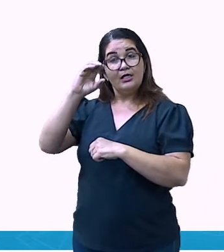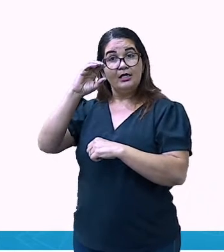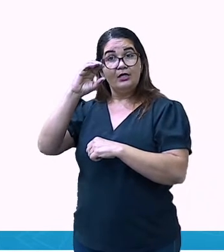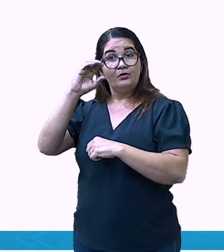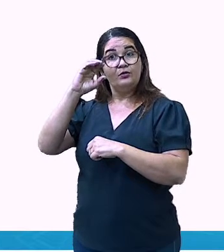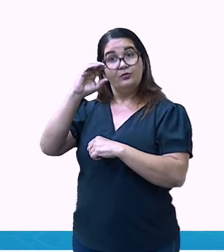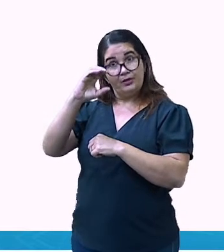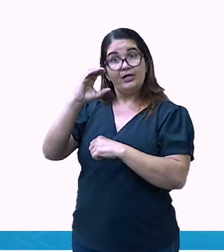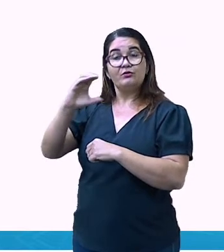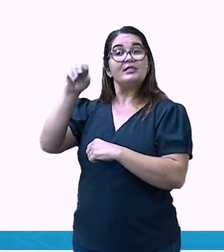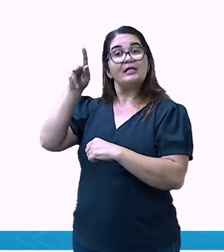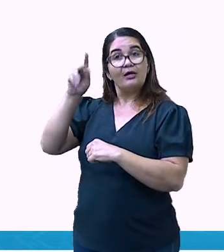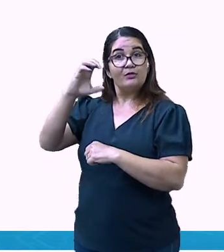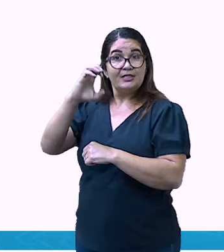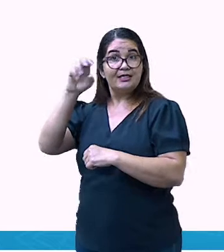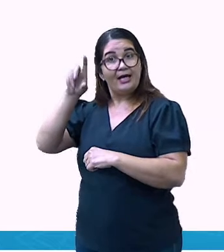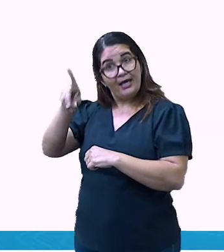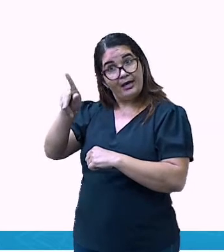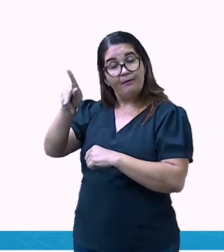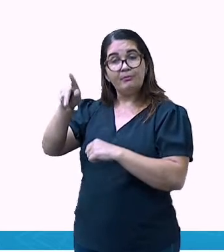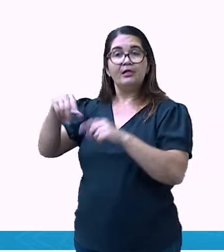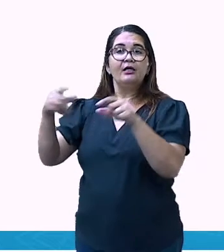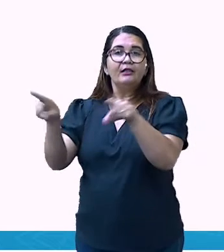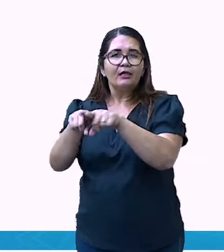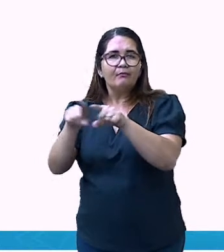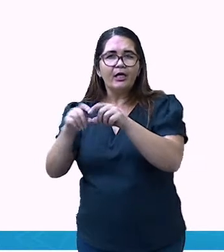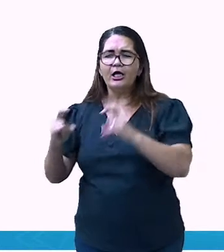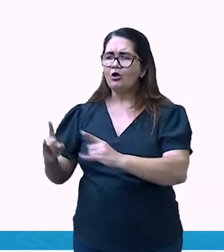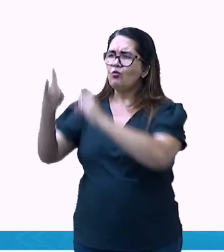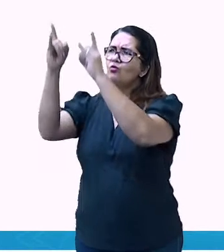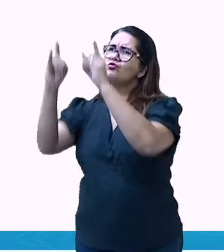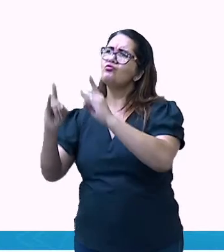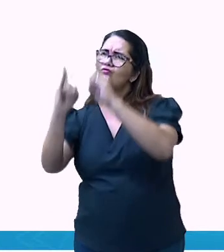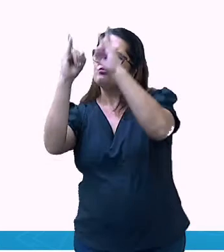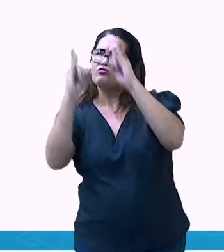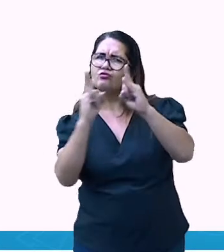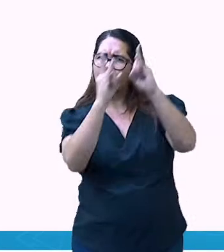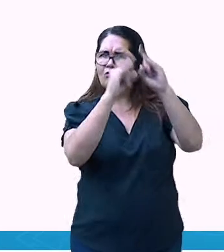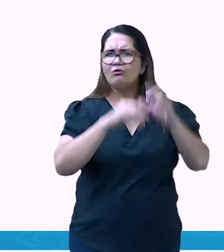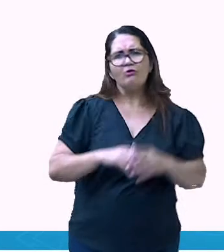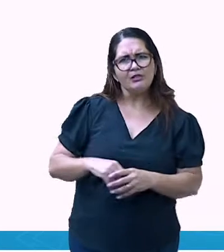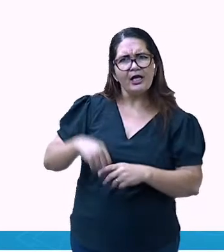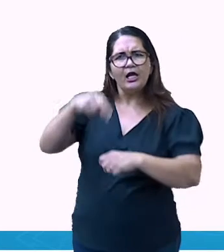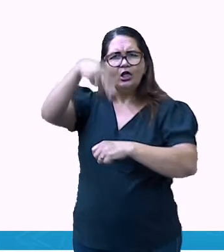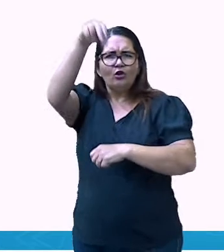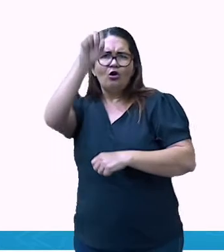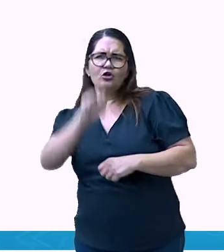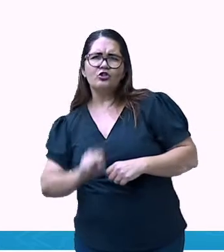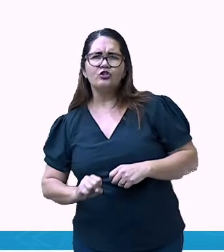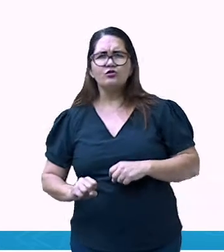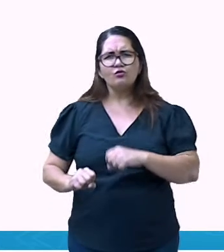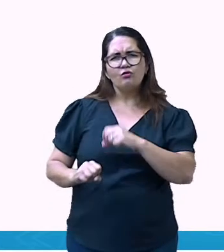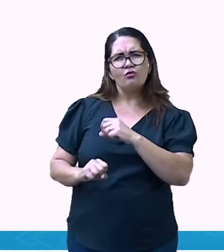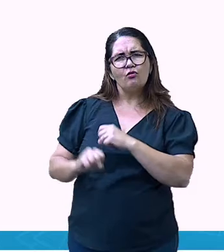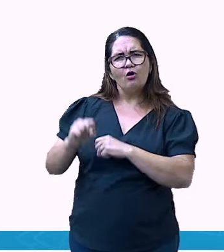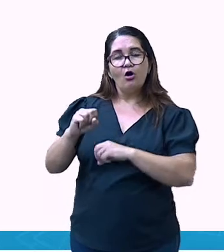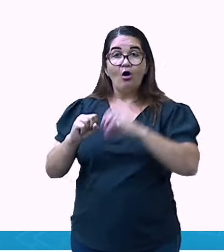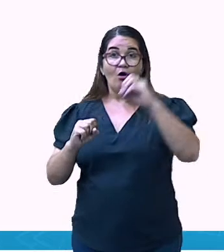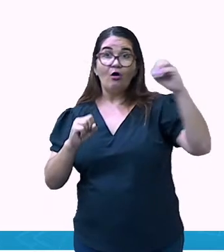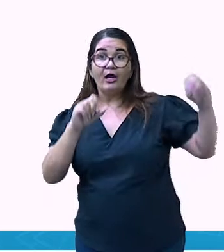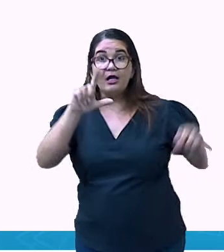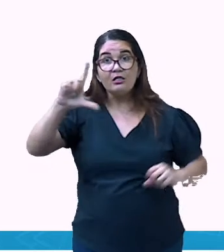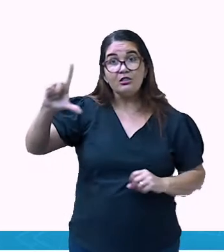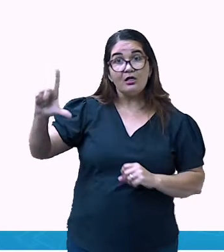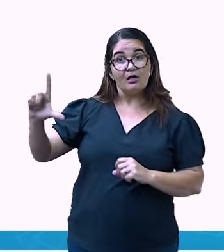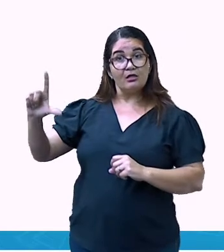estradas, construções, pontes cardeais. E aí, o que que acontece? Como